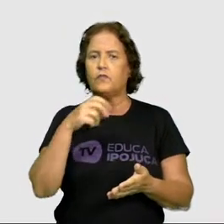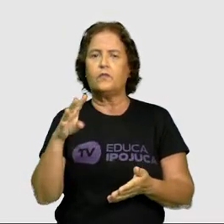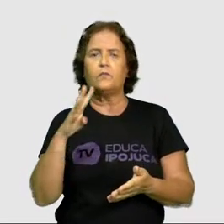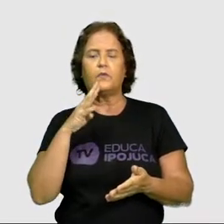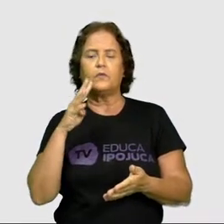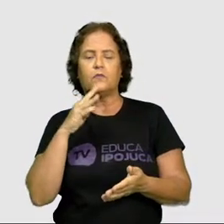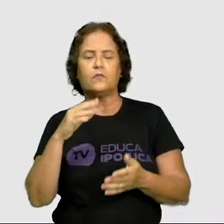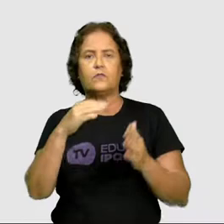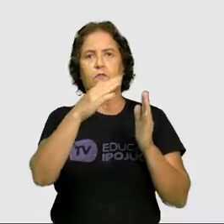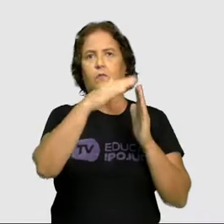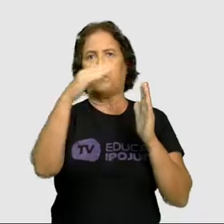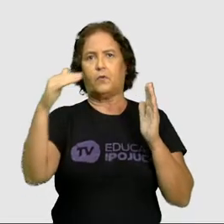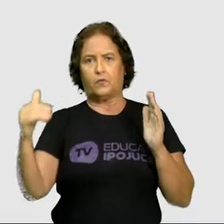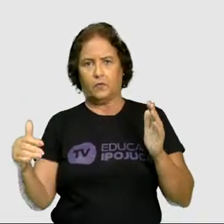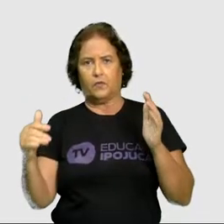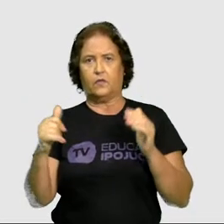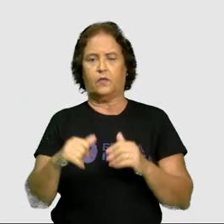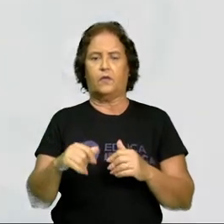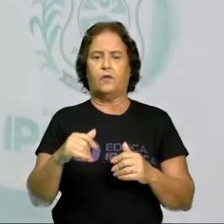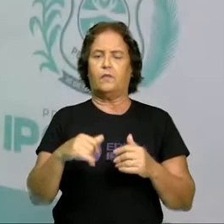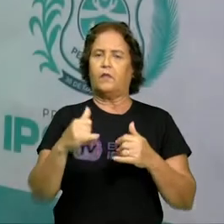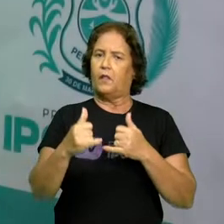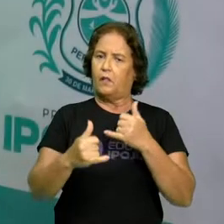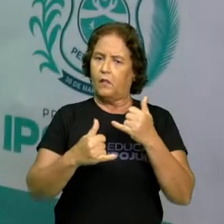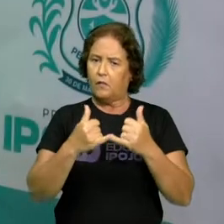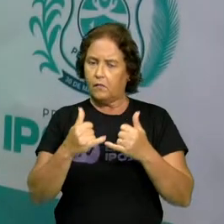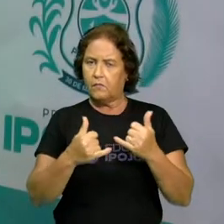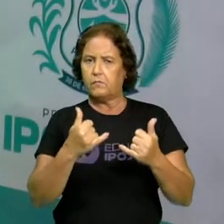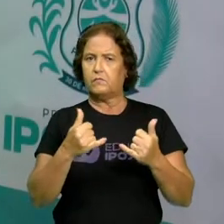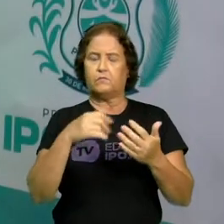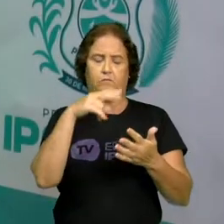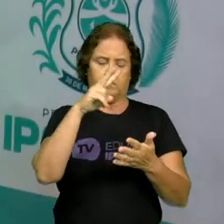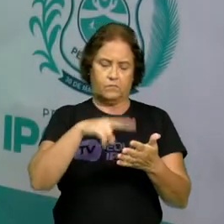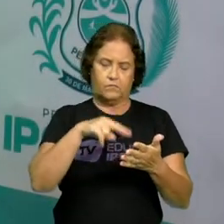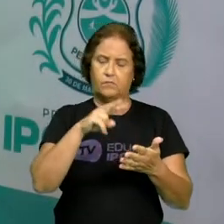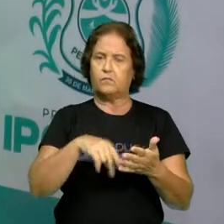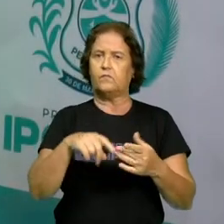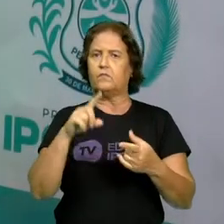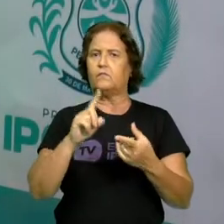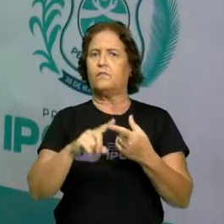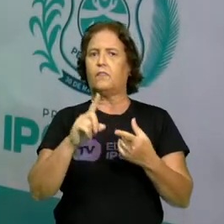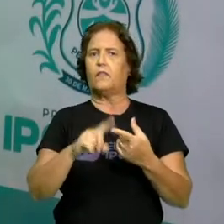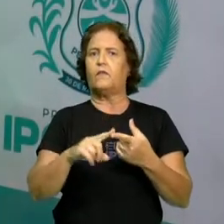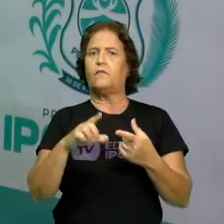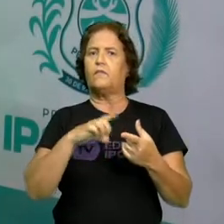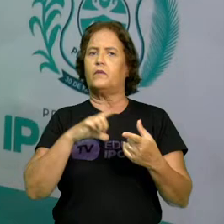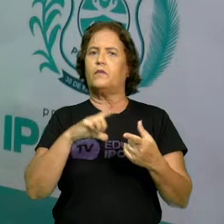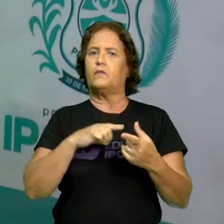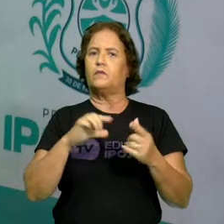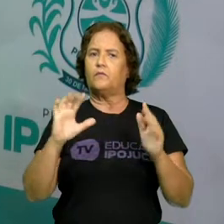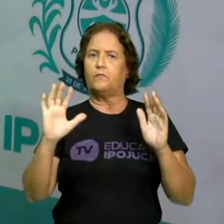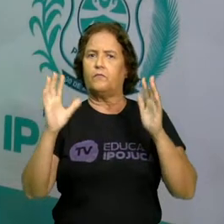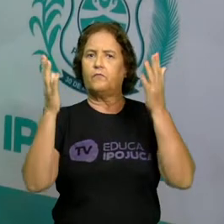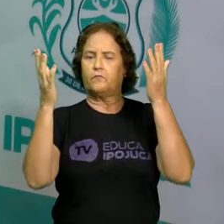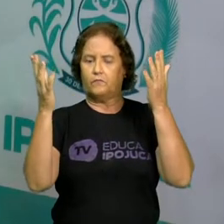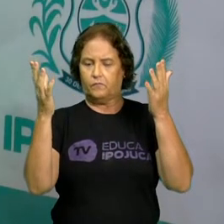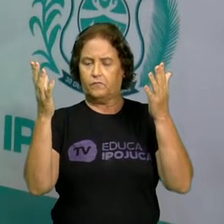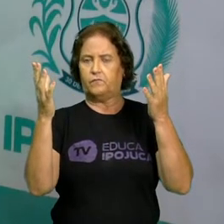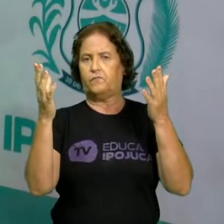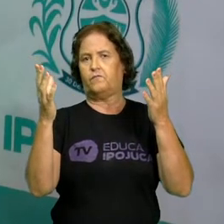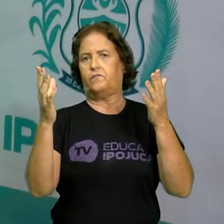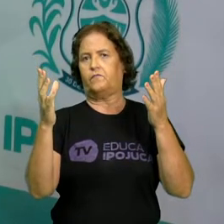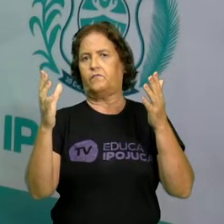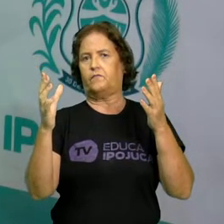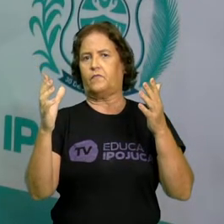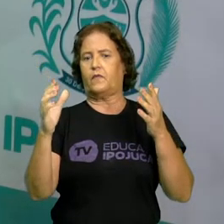biblioteca, para ter um momento de lazer de leitura. Fora que a biblioteca também tem os seus momentos de eventos para a criançada.